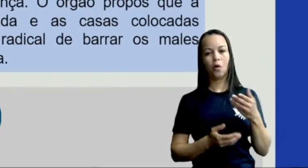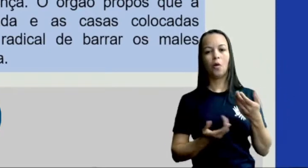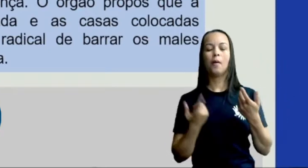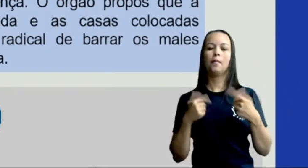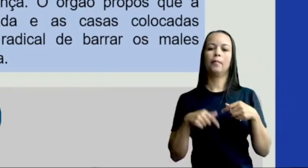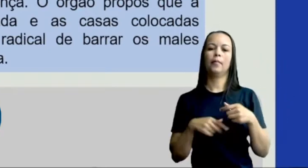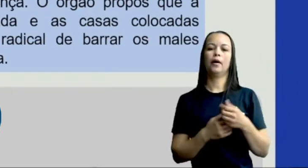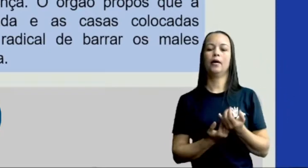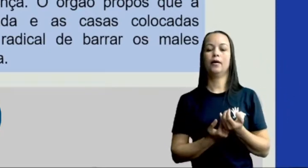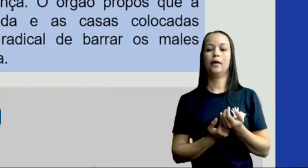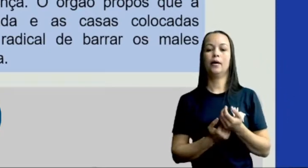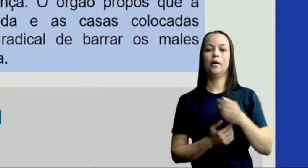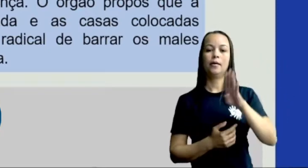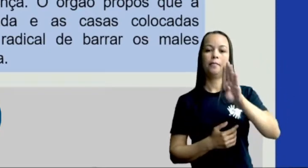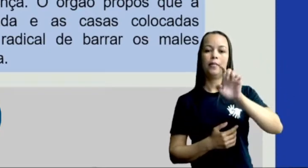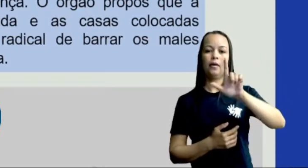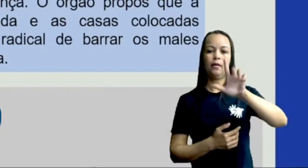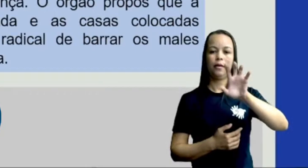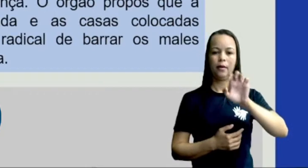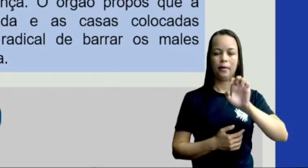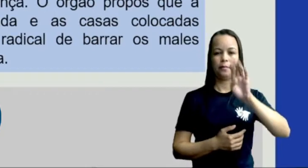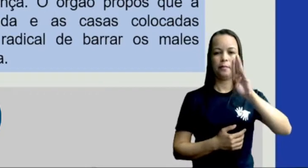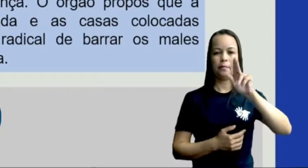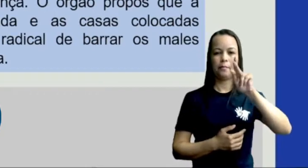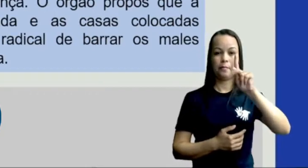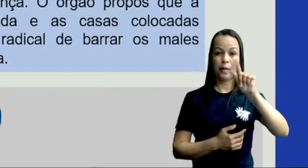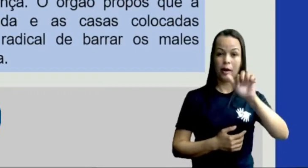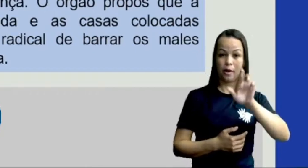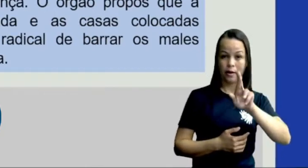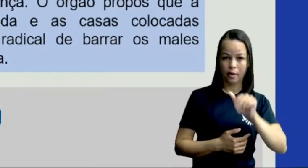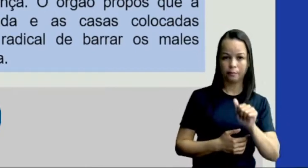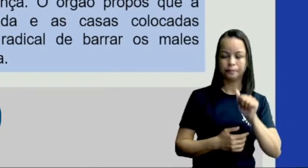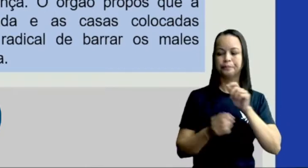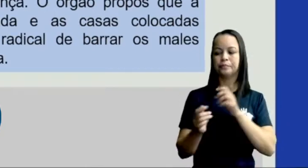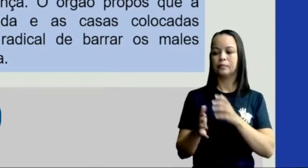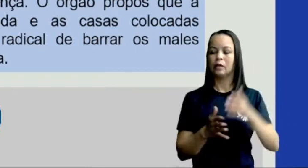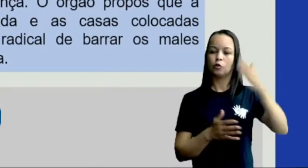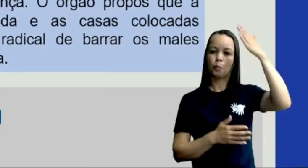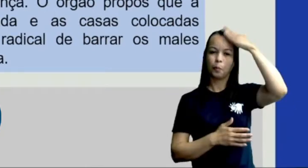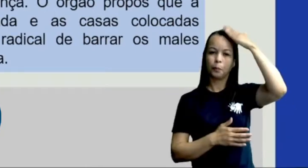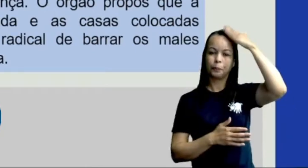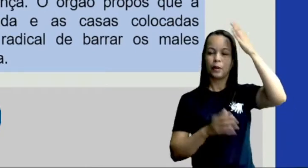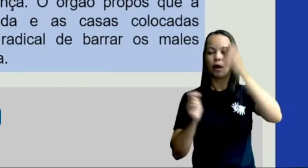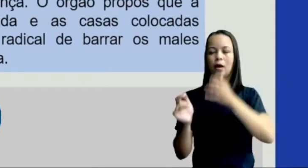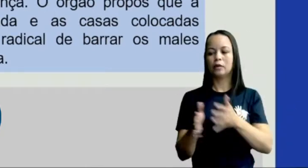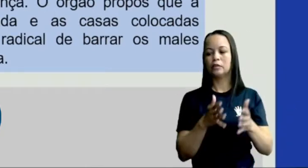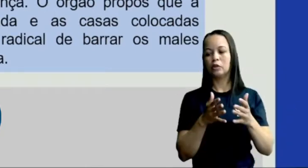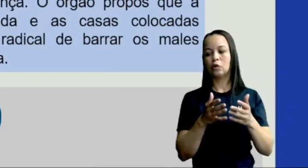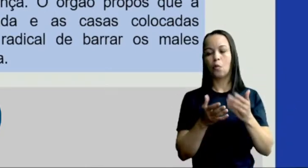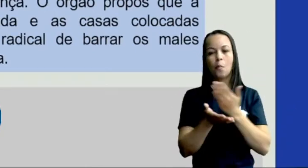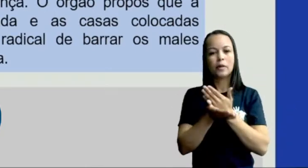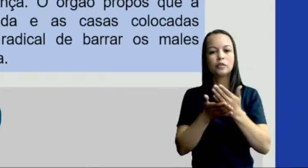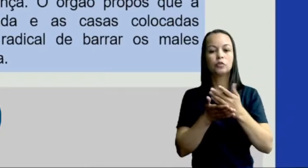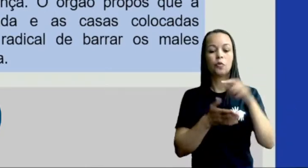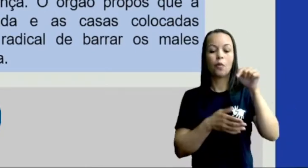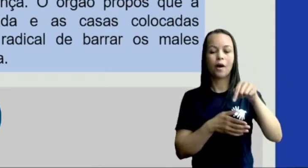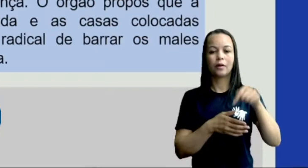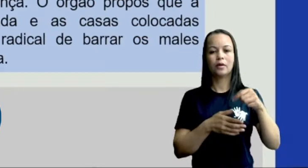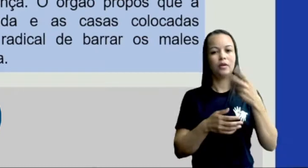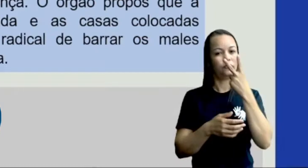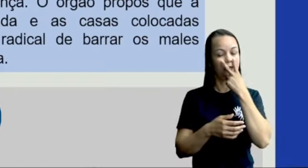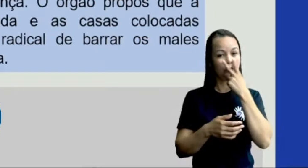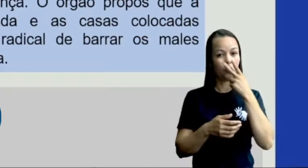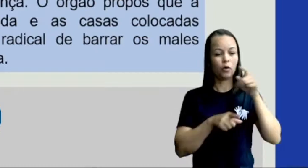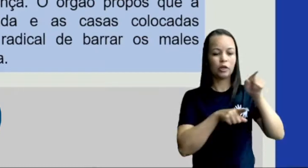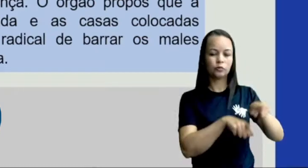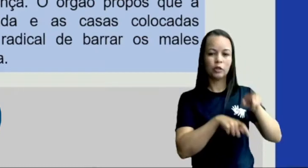Belém do Pará. A primeira vítima registrada em Vitória, na zona da mata, foi no Engenho Cacimbas, na